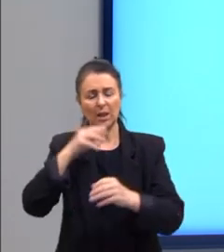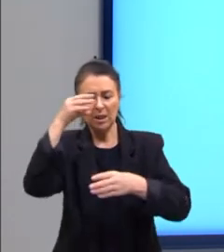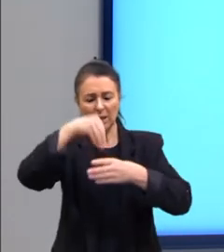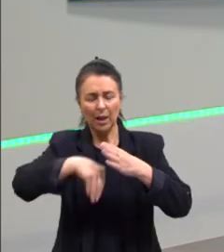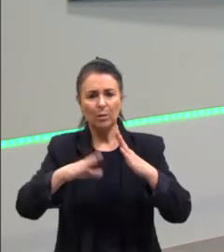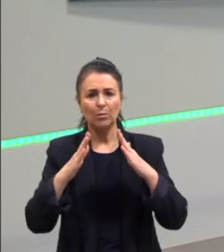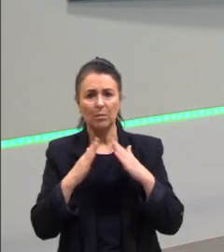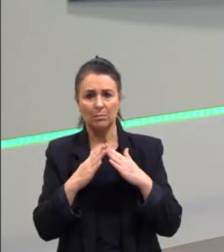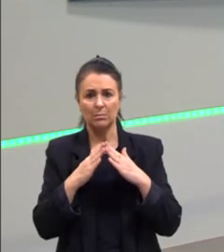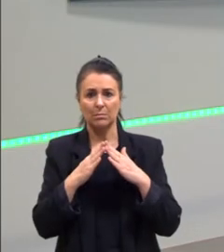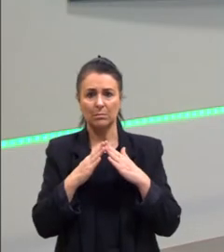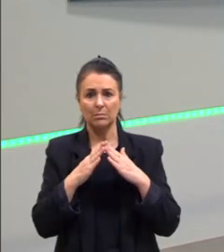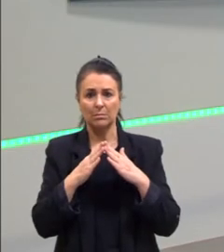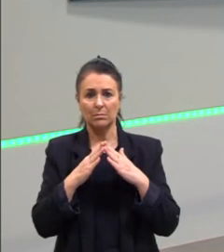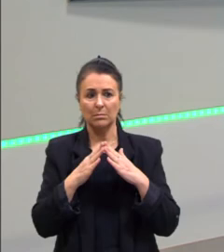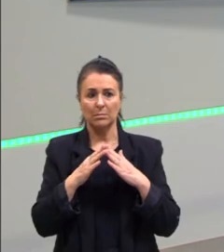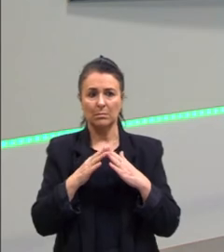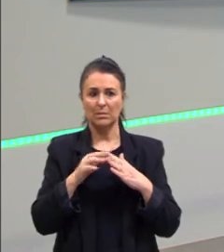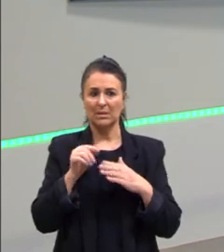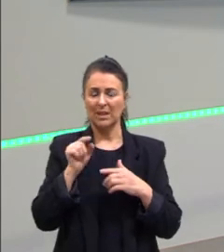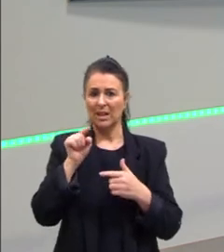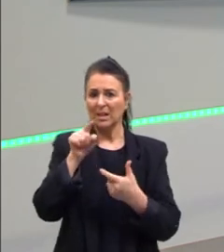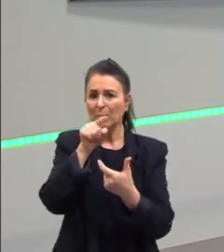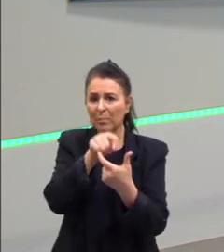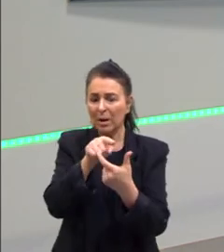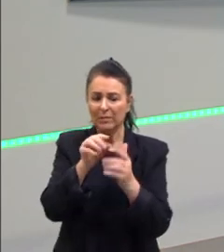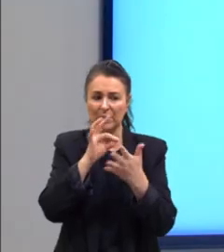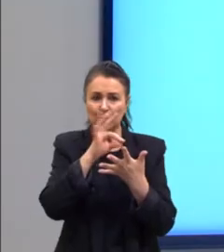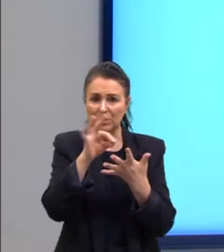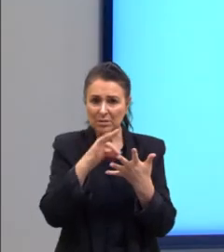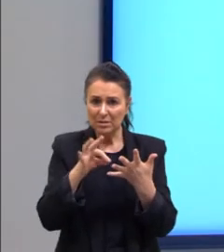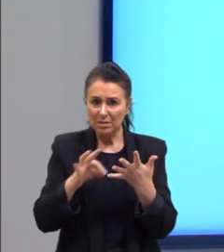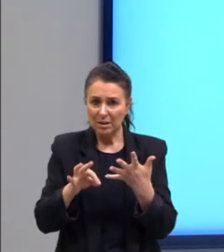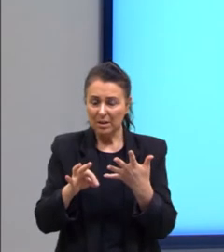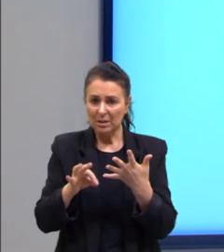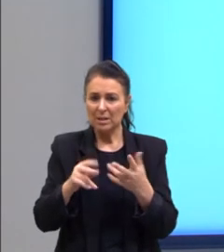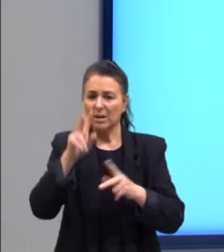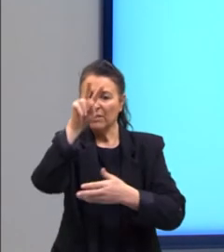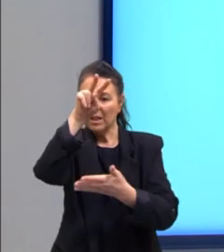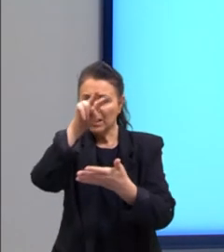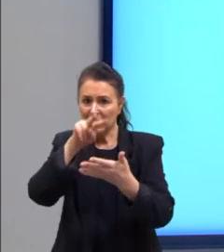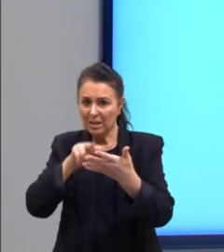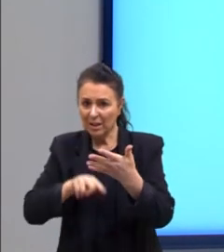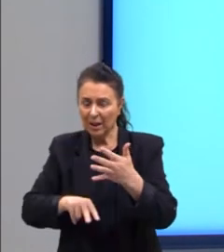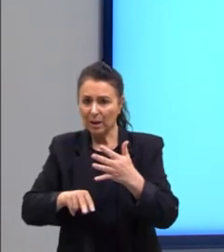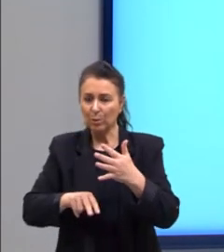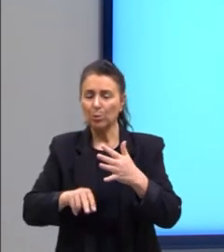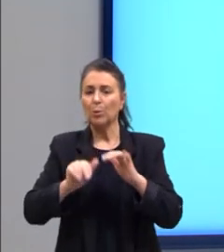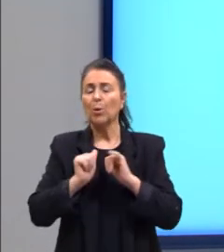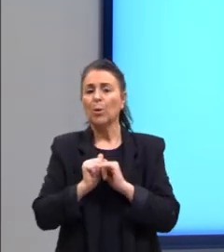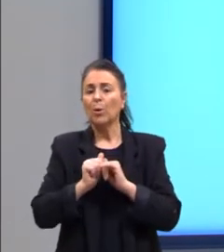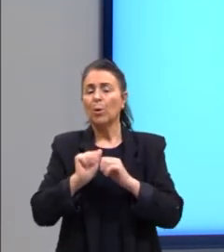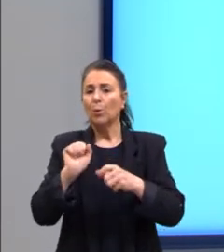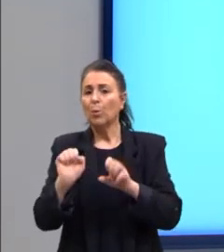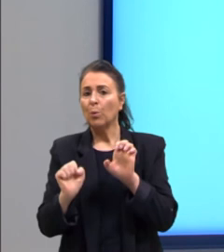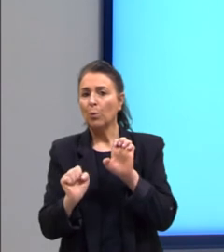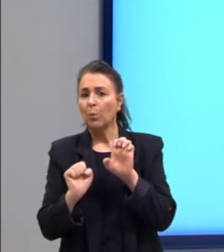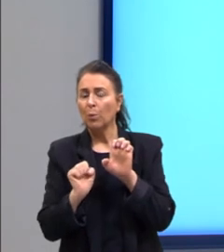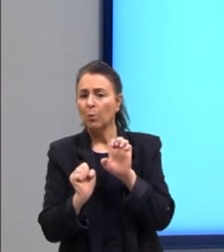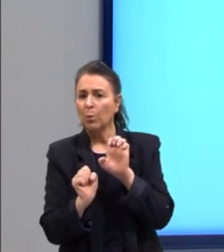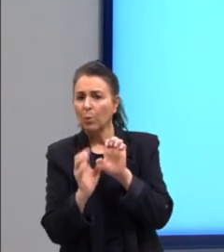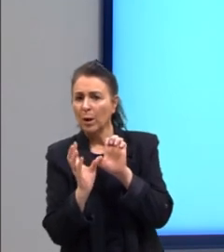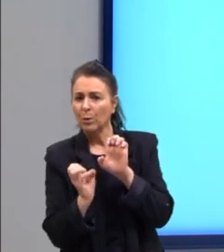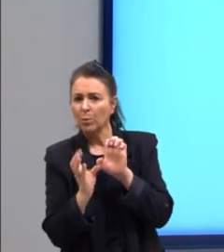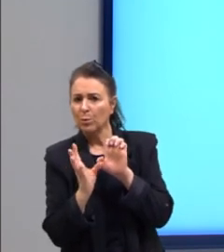Gente, aquelas palavras que nós destacamos. Quando nós estávamos lendo o anúncio, nós percebemos que